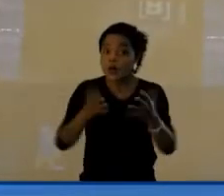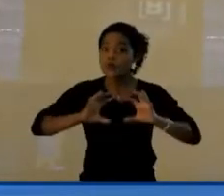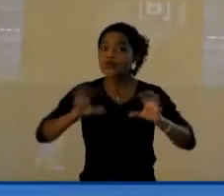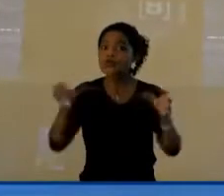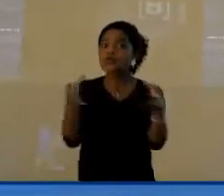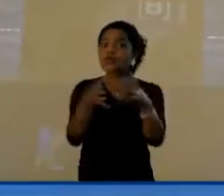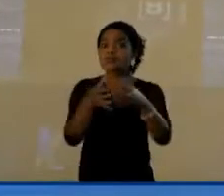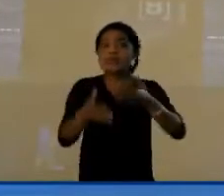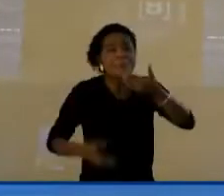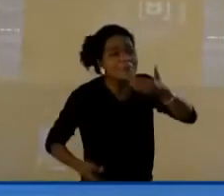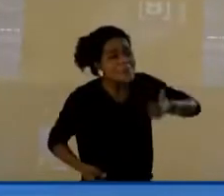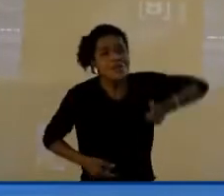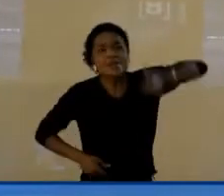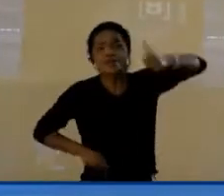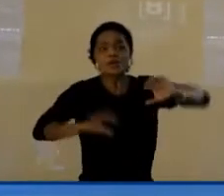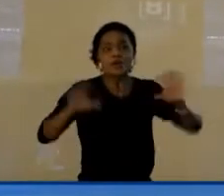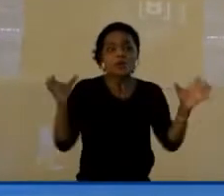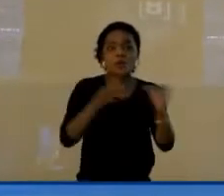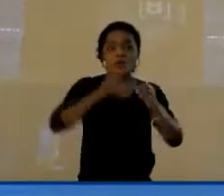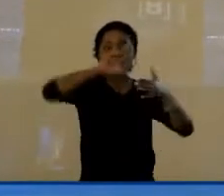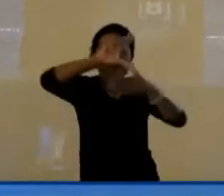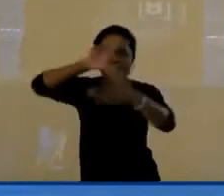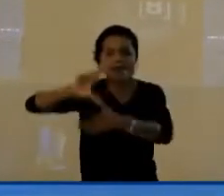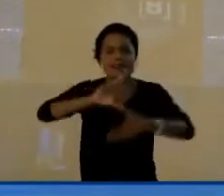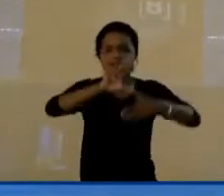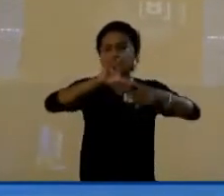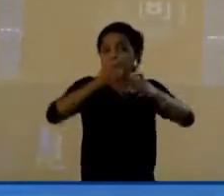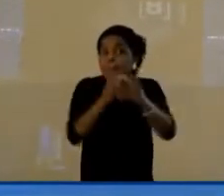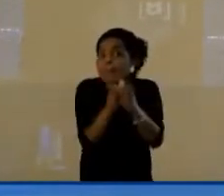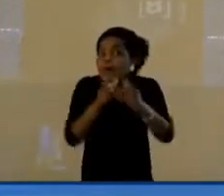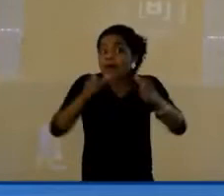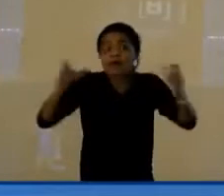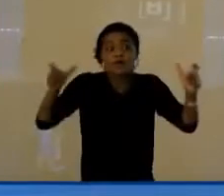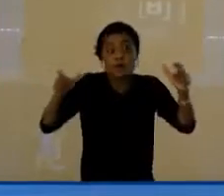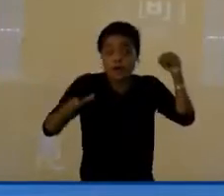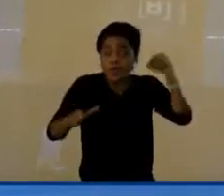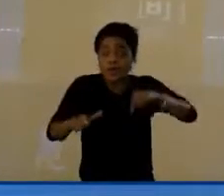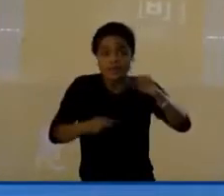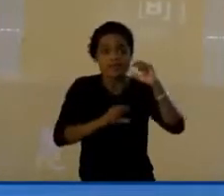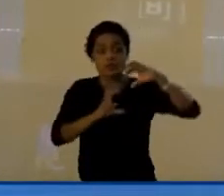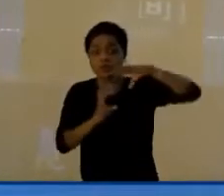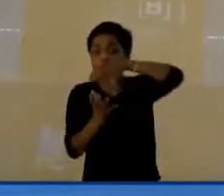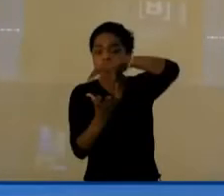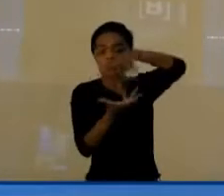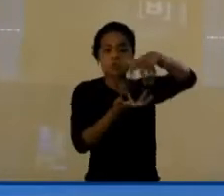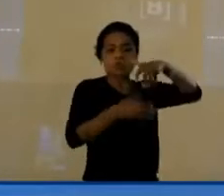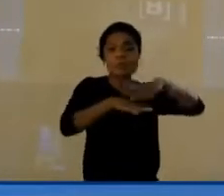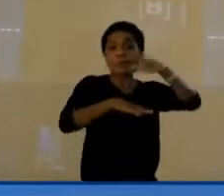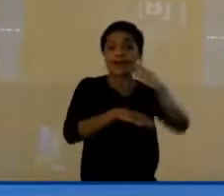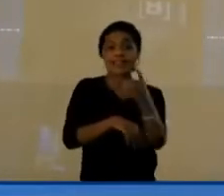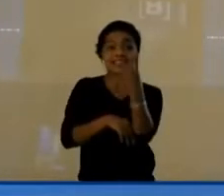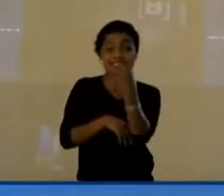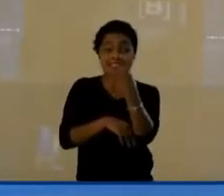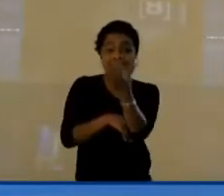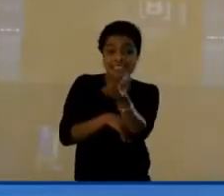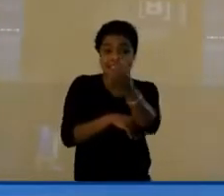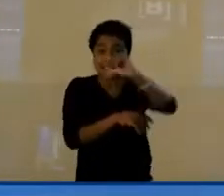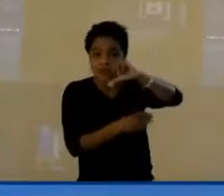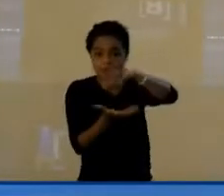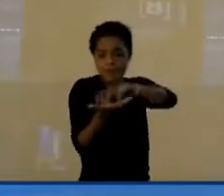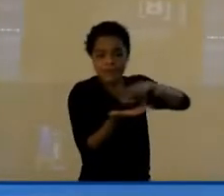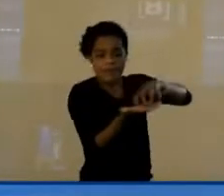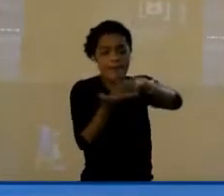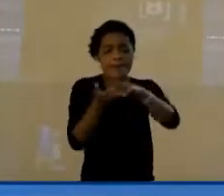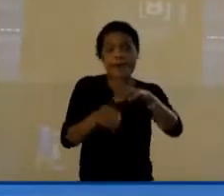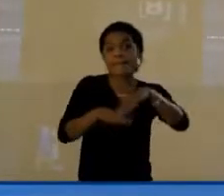é o maior grupo de oncologia da América Latina, um dos maiores grupos de oncologia do mundo. Somos mais de 69 unidades e estamos em